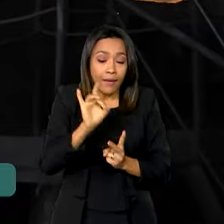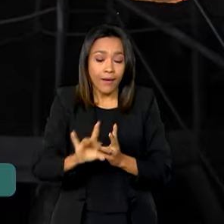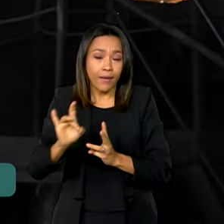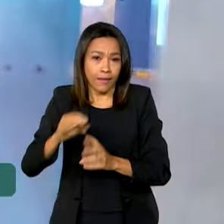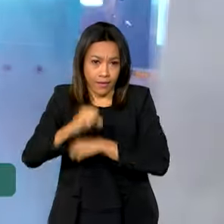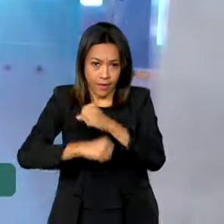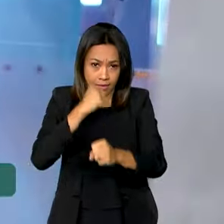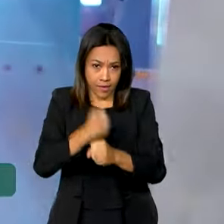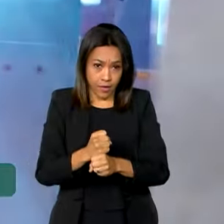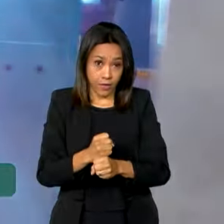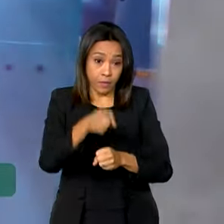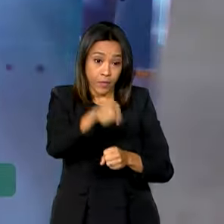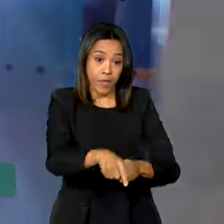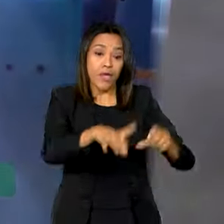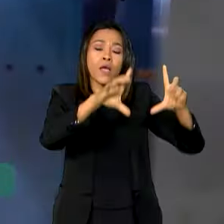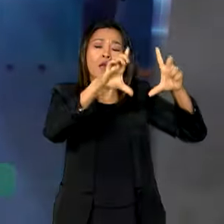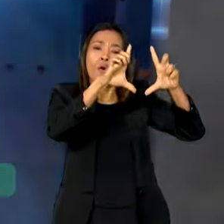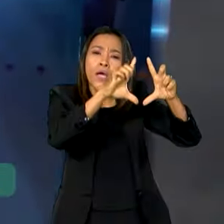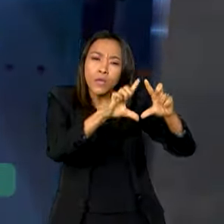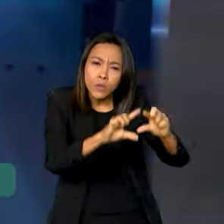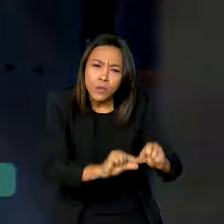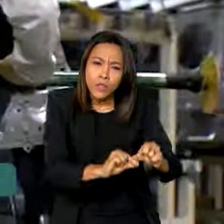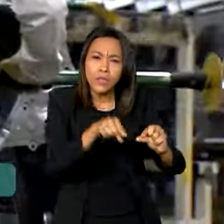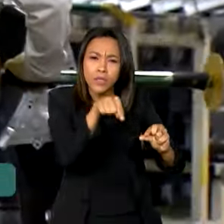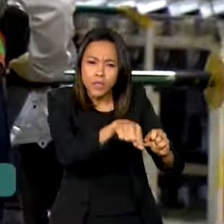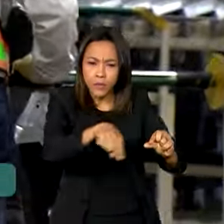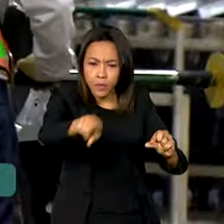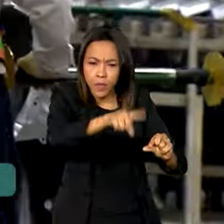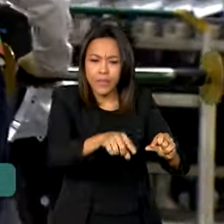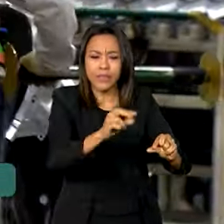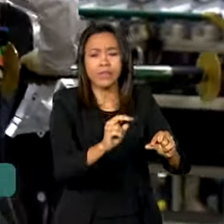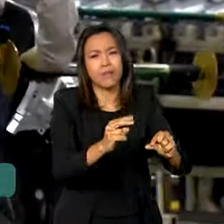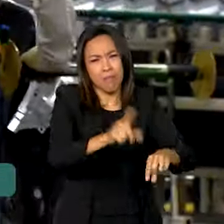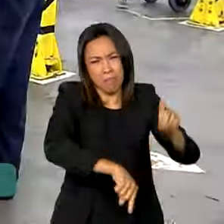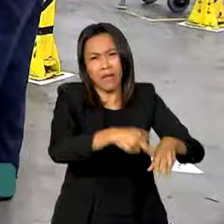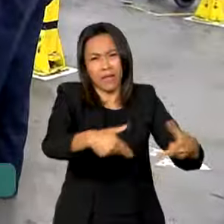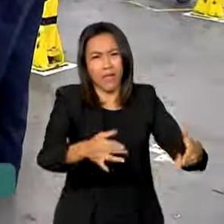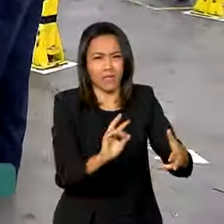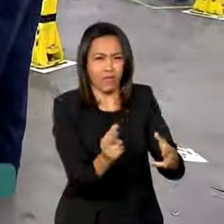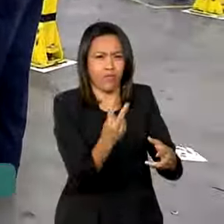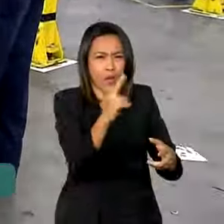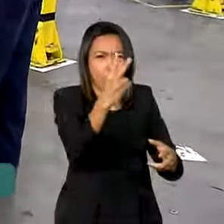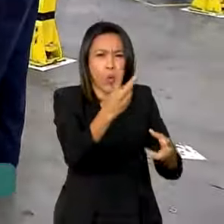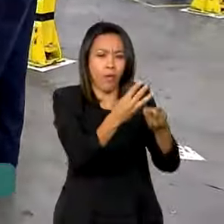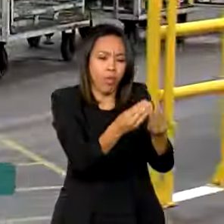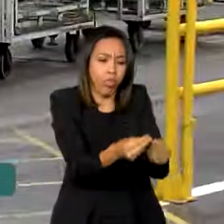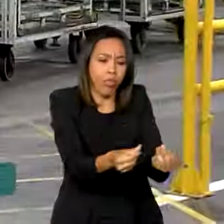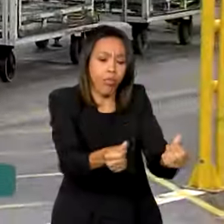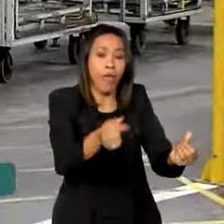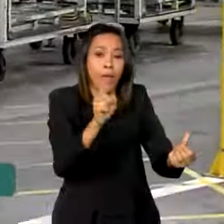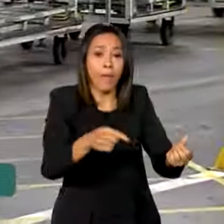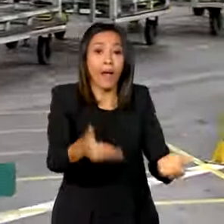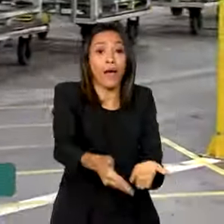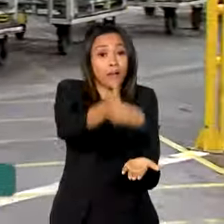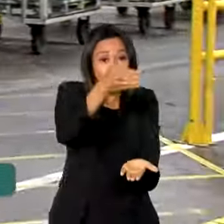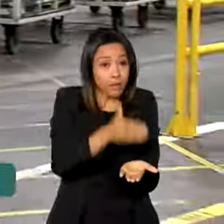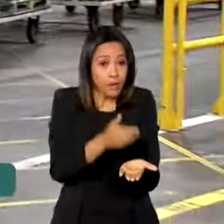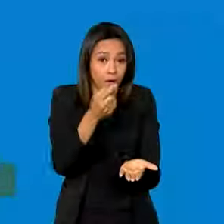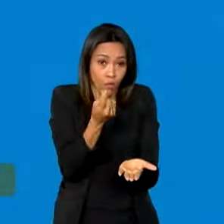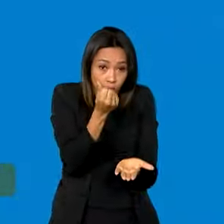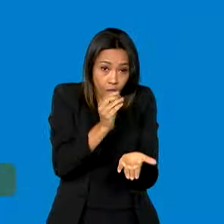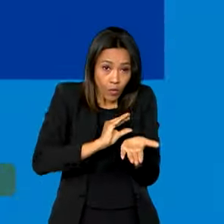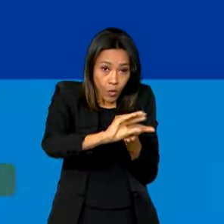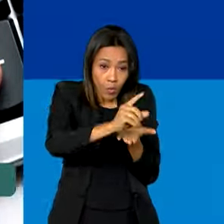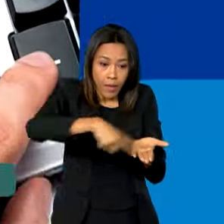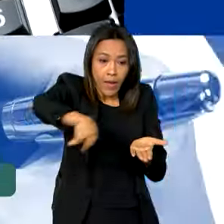A depreciação acelerada é um mecanismo que funciona como antecipação de receita para as empresas.